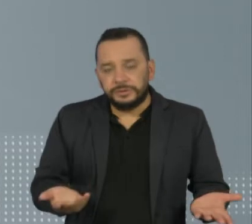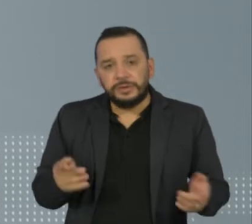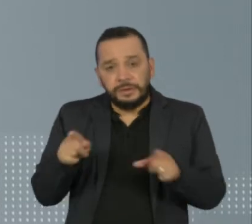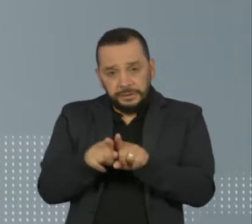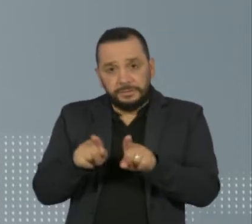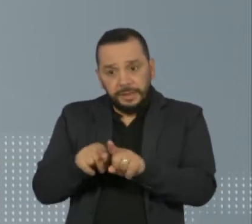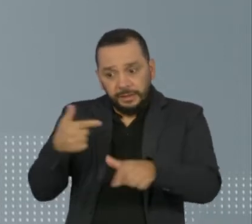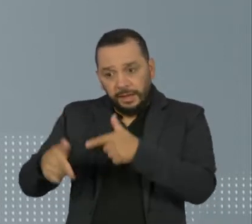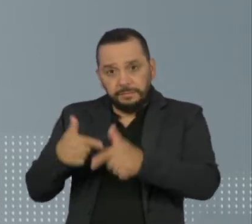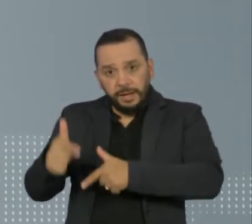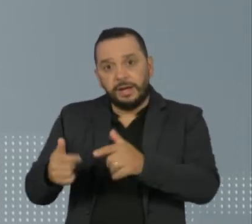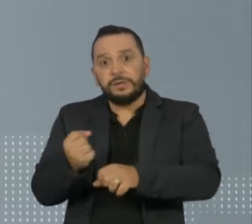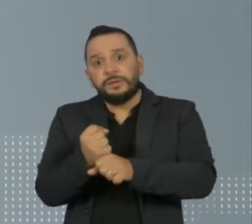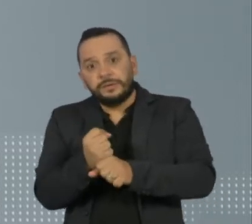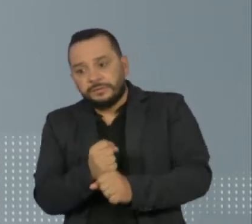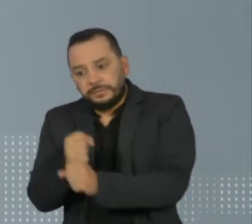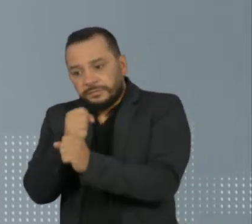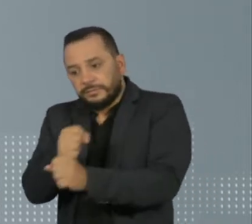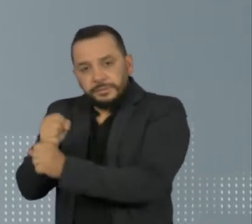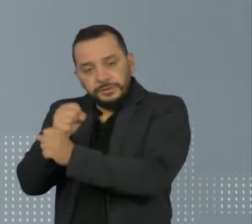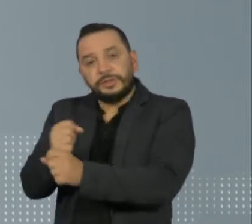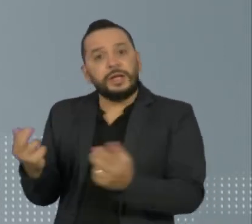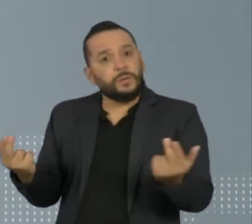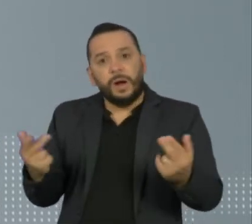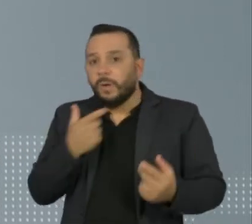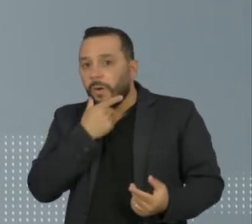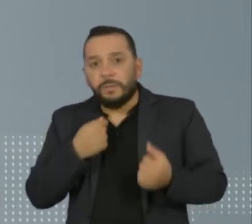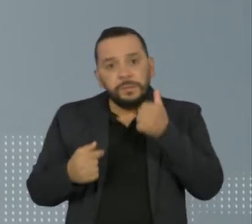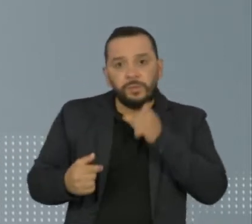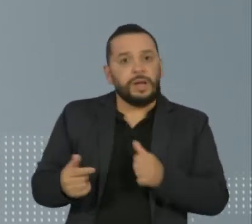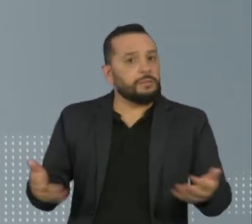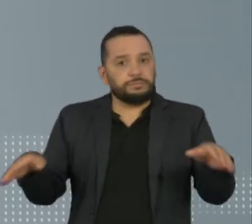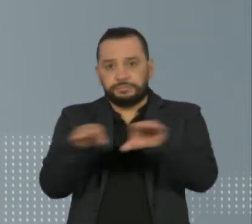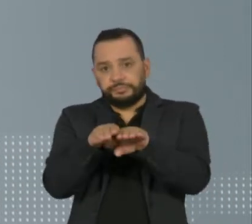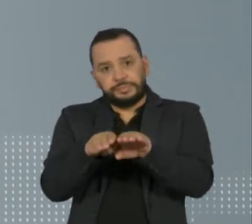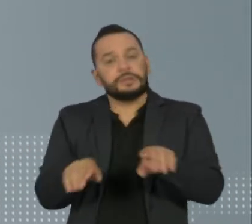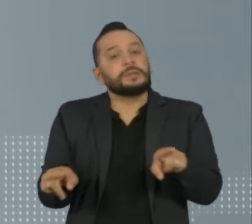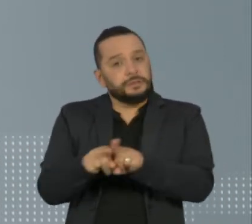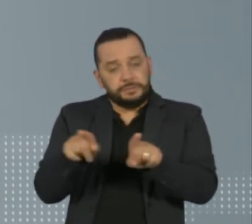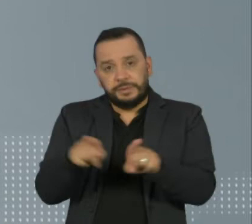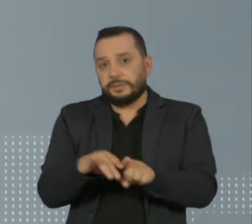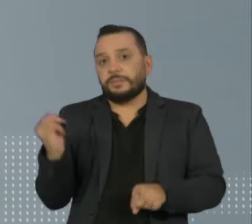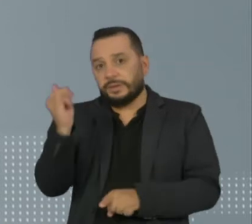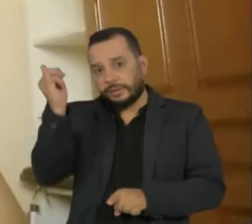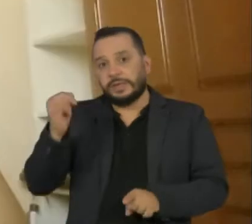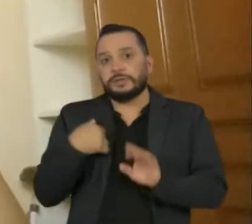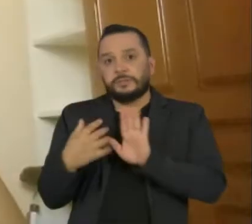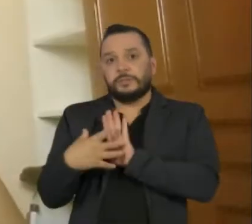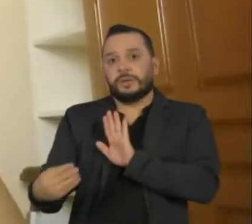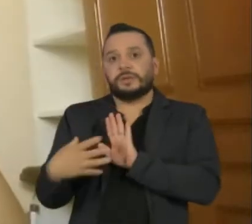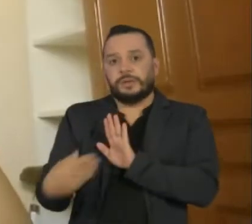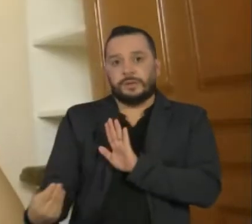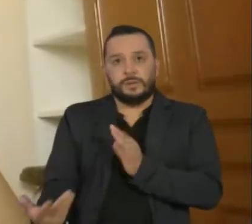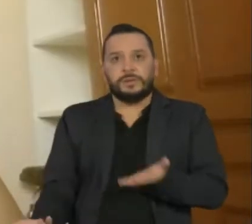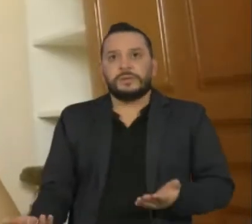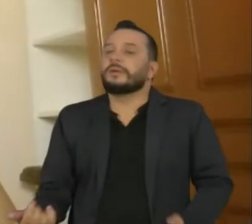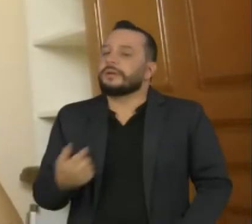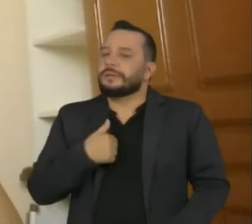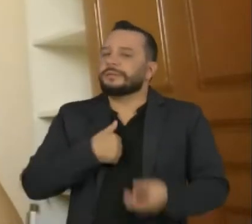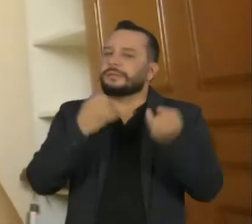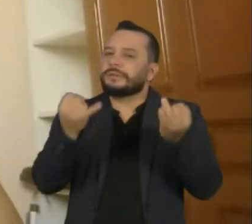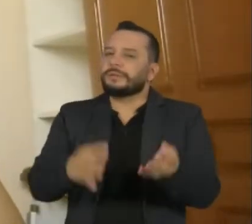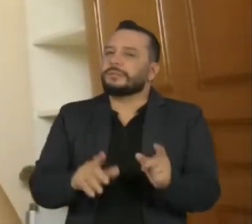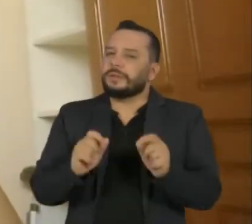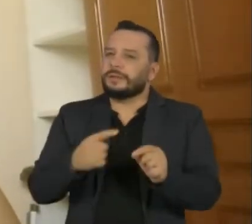domésticas entre filhos e filhas. E por fim, e mais importante, dar o exemplo. Eu costumo falar que é um processo